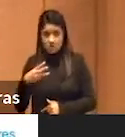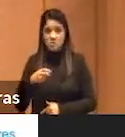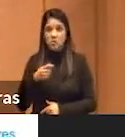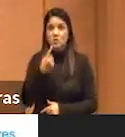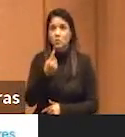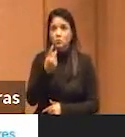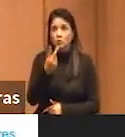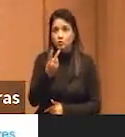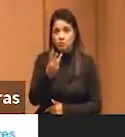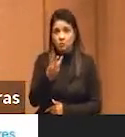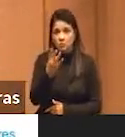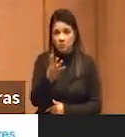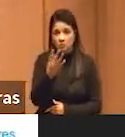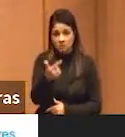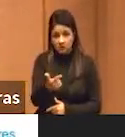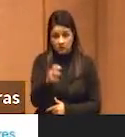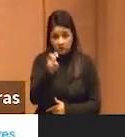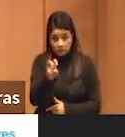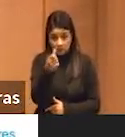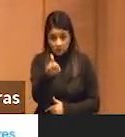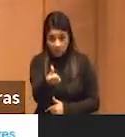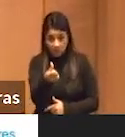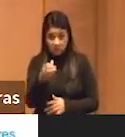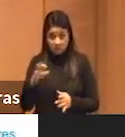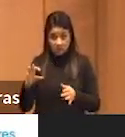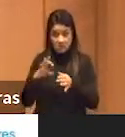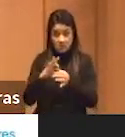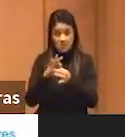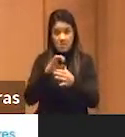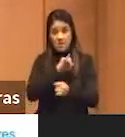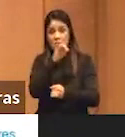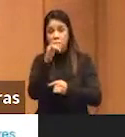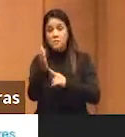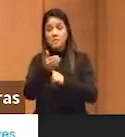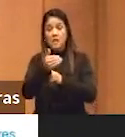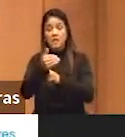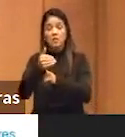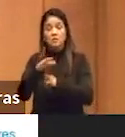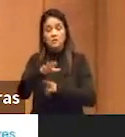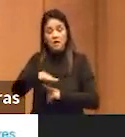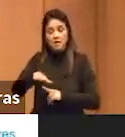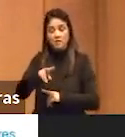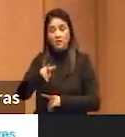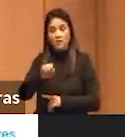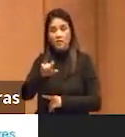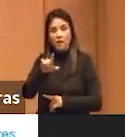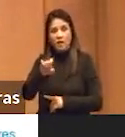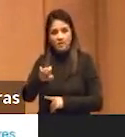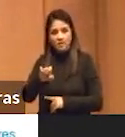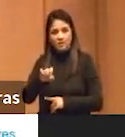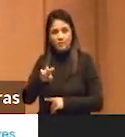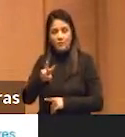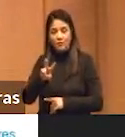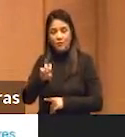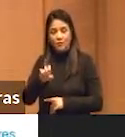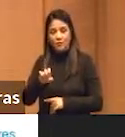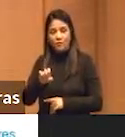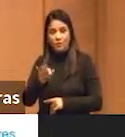cinco, seis são ligados a essas tecnologias que estão ali no Vale do Silício. A riqueza disso aqui é maior que o PIB